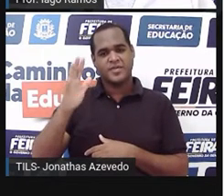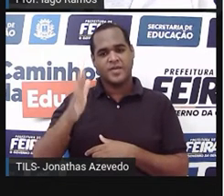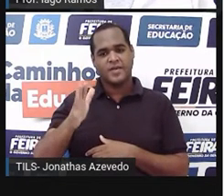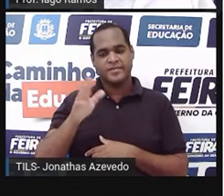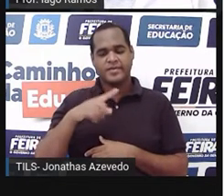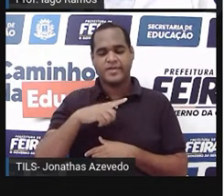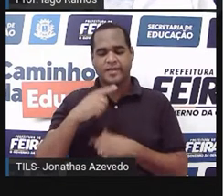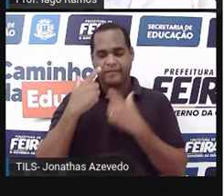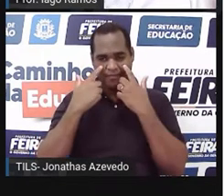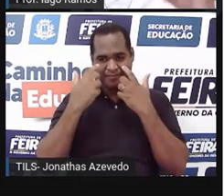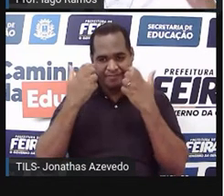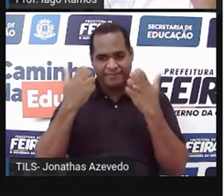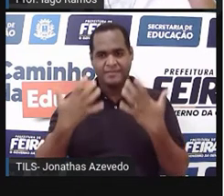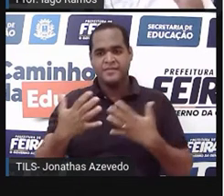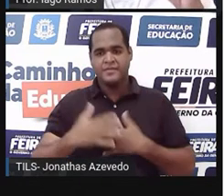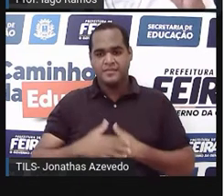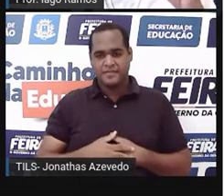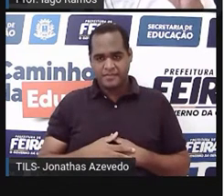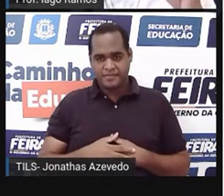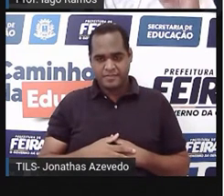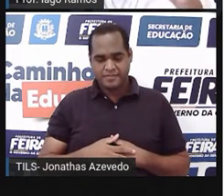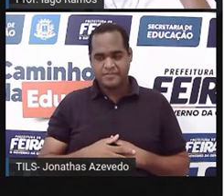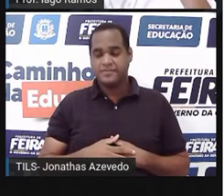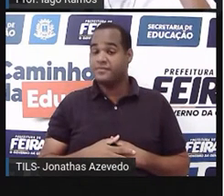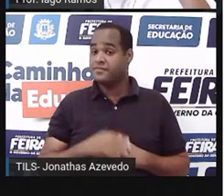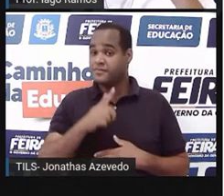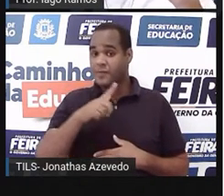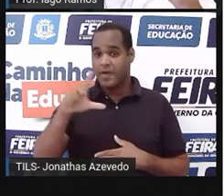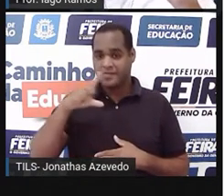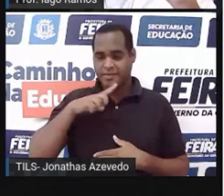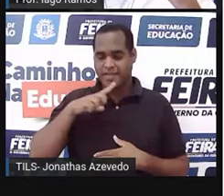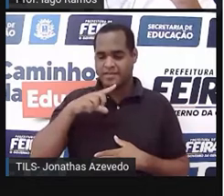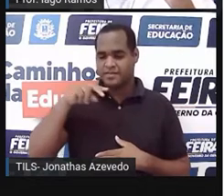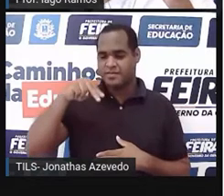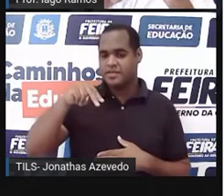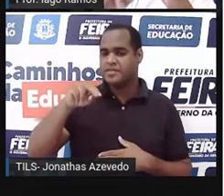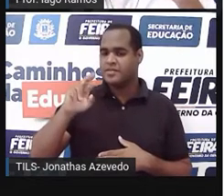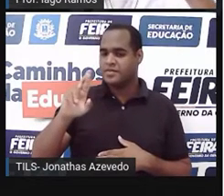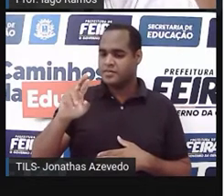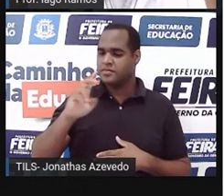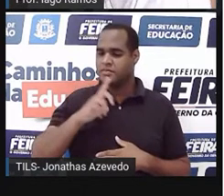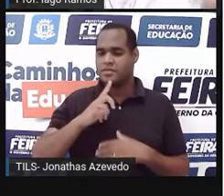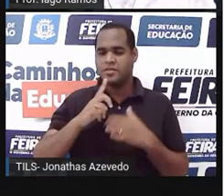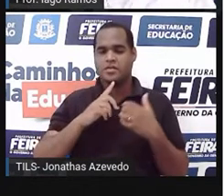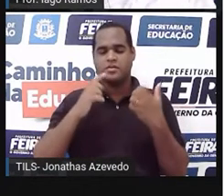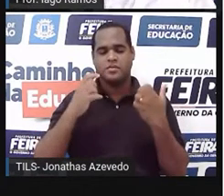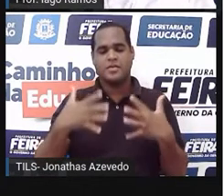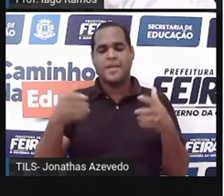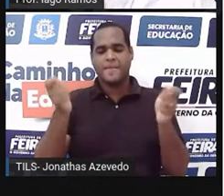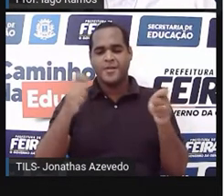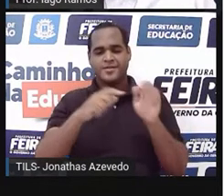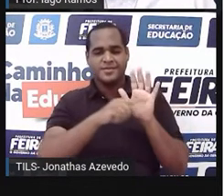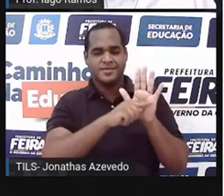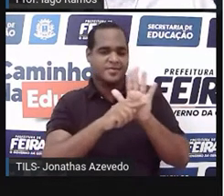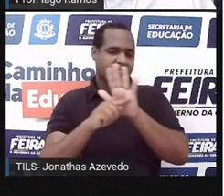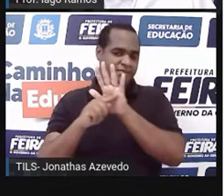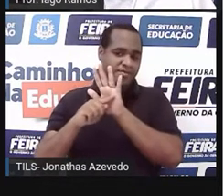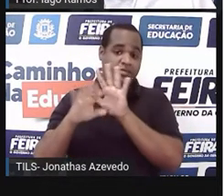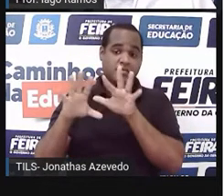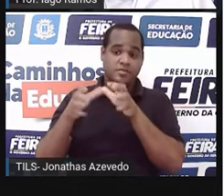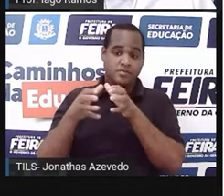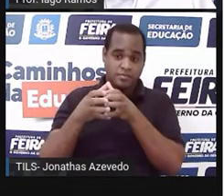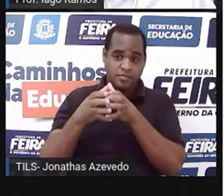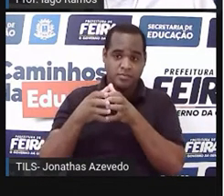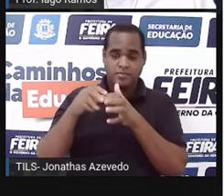viu. Só que além dos naturais e além dos decimais, que ajudam a montar o conjunto dos números